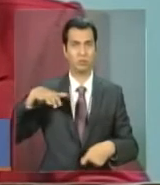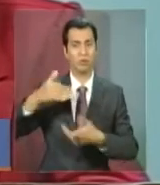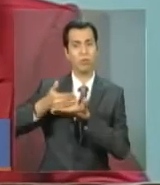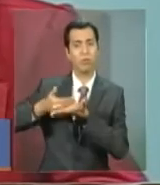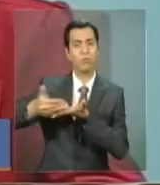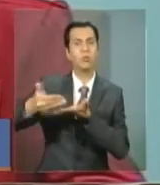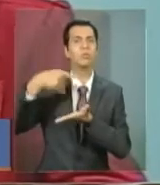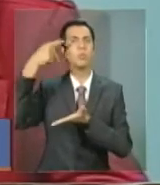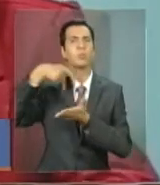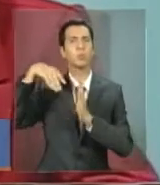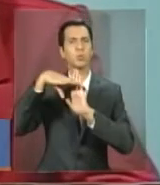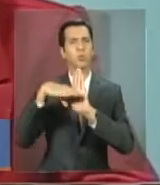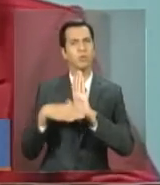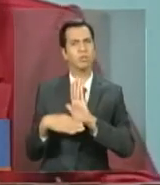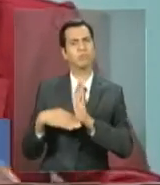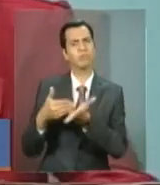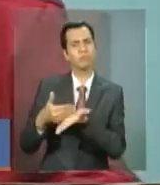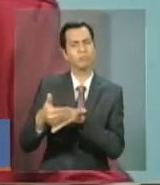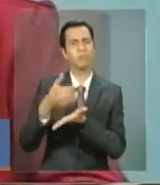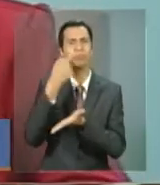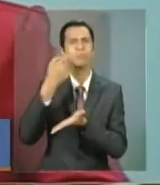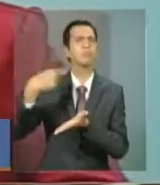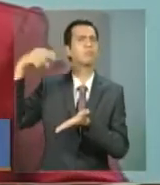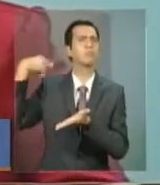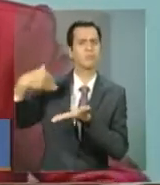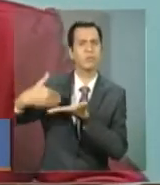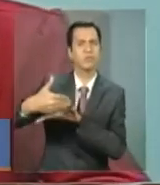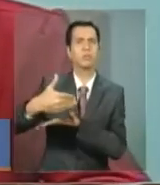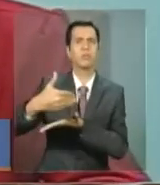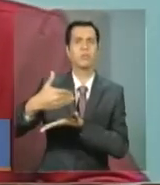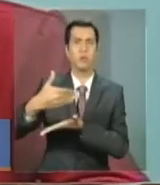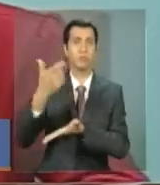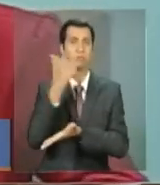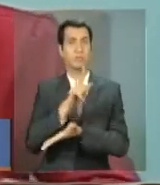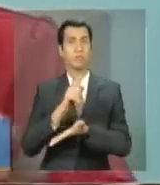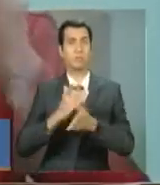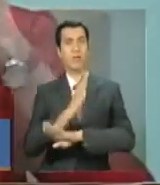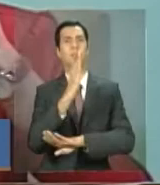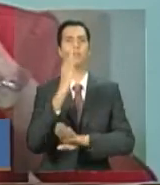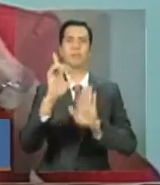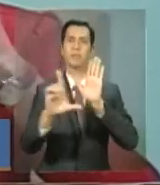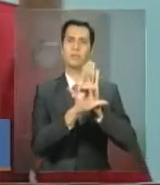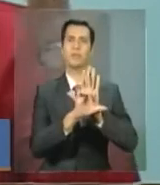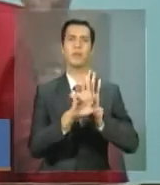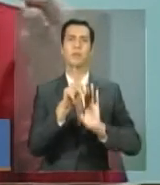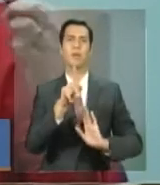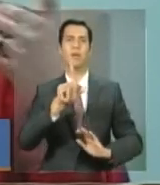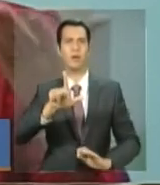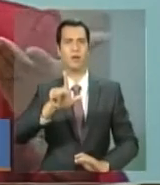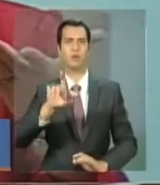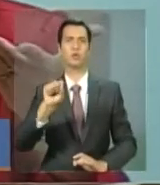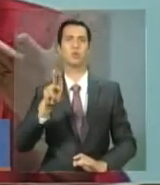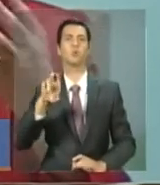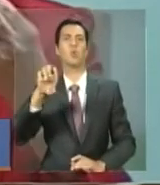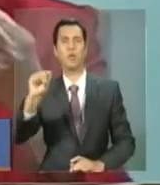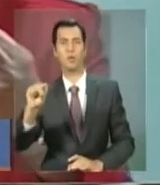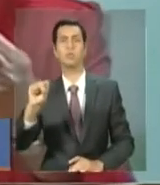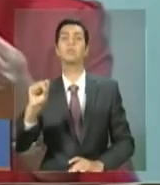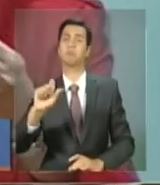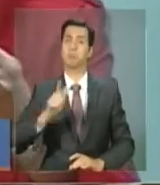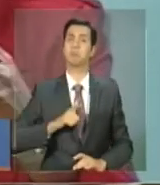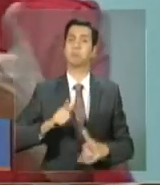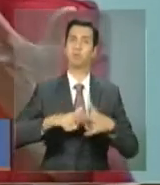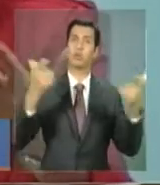política pública, que tem o mérito de ter aprovado agora o PL e suas, olho, muito olho, muita atenção,